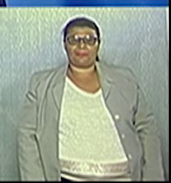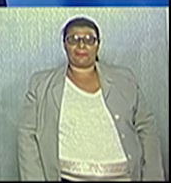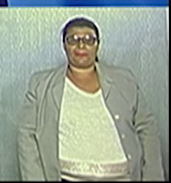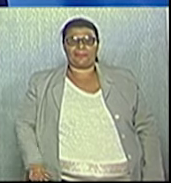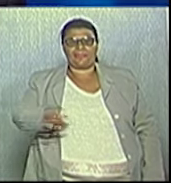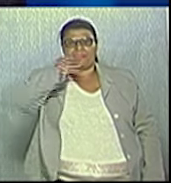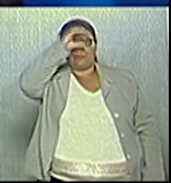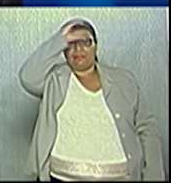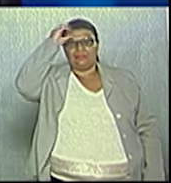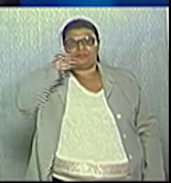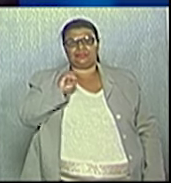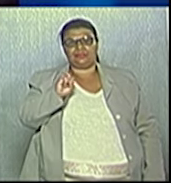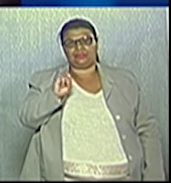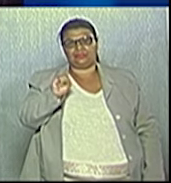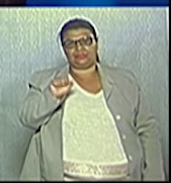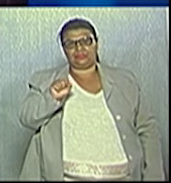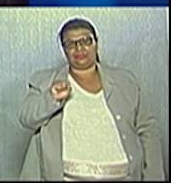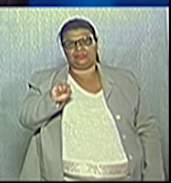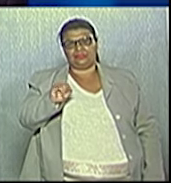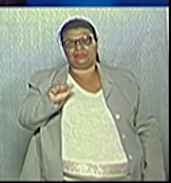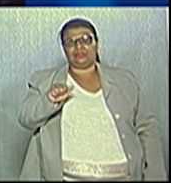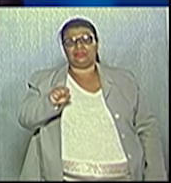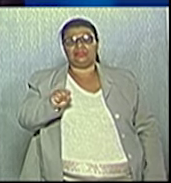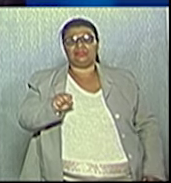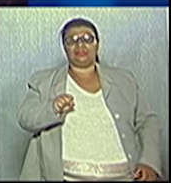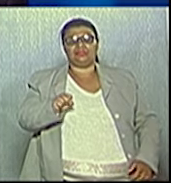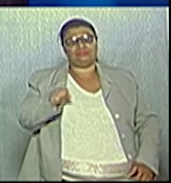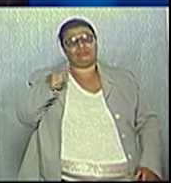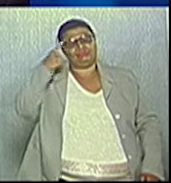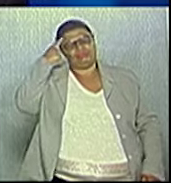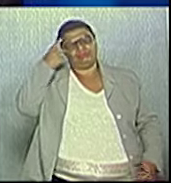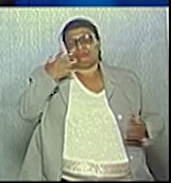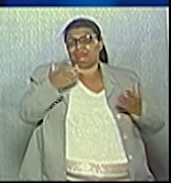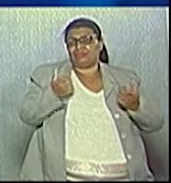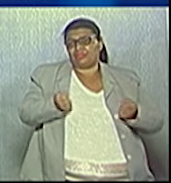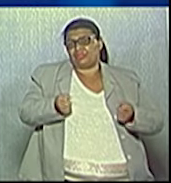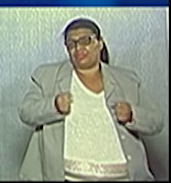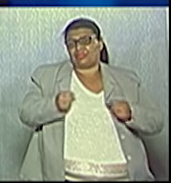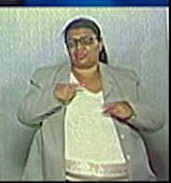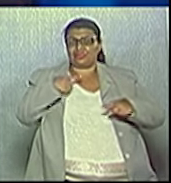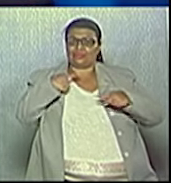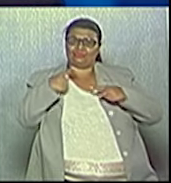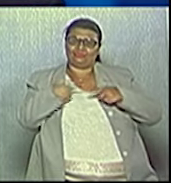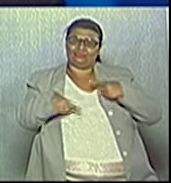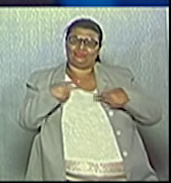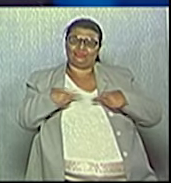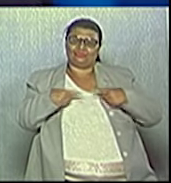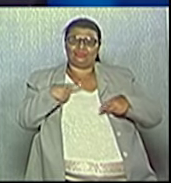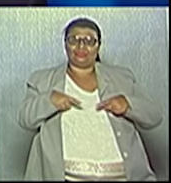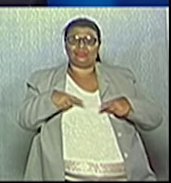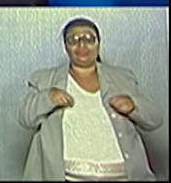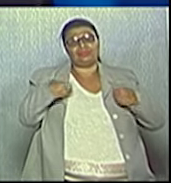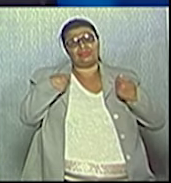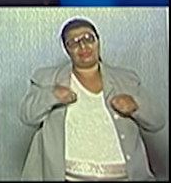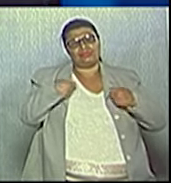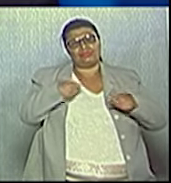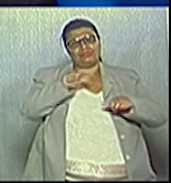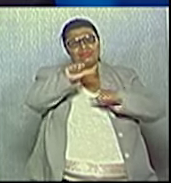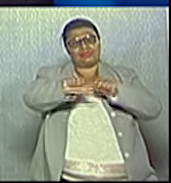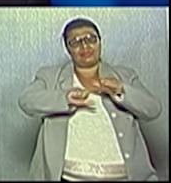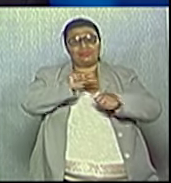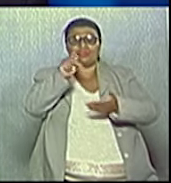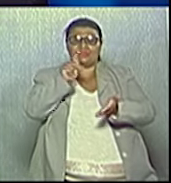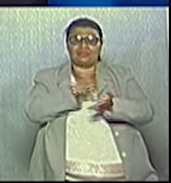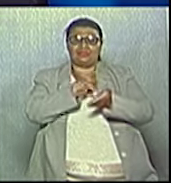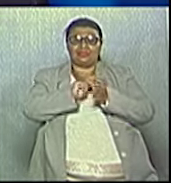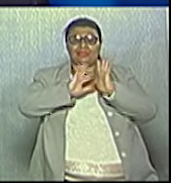Isaia Santana. Eu concordo com a crítica, com o diagnóstico e tenho certeza que é preciso mudar. É preciso